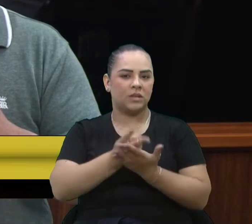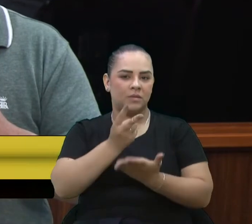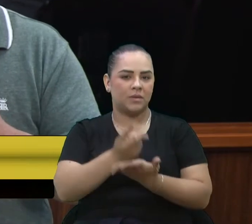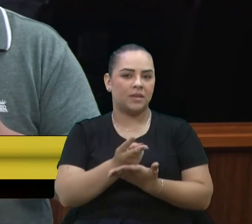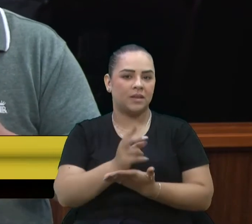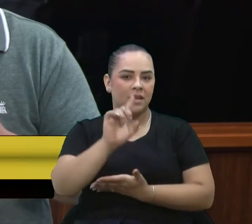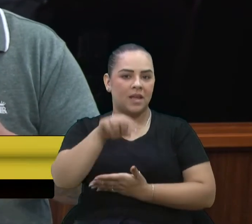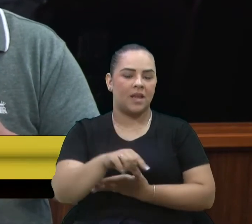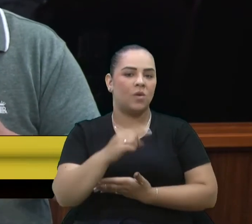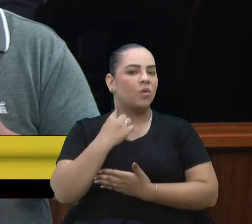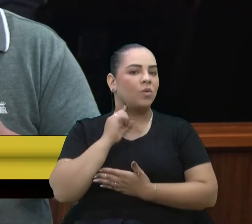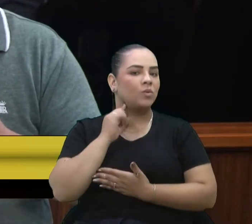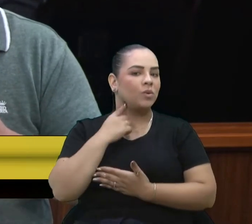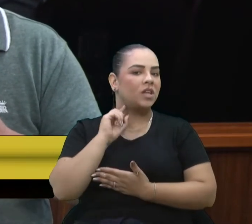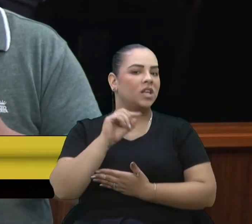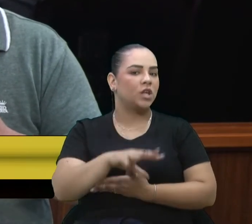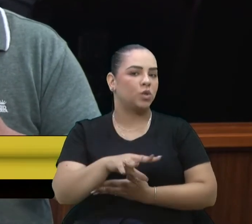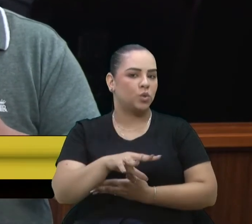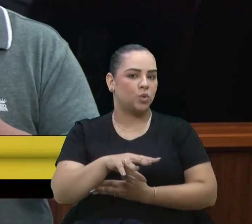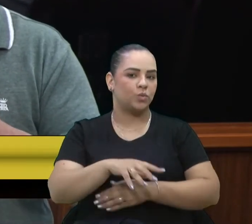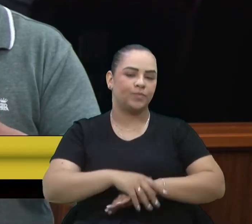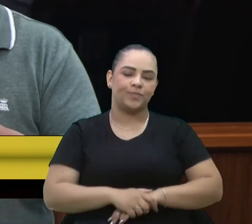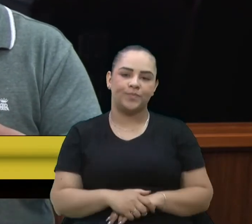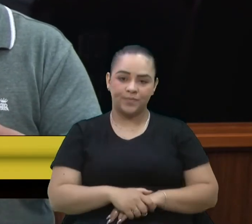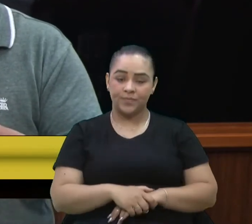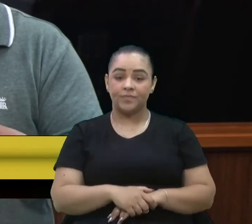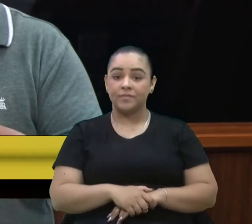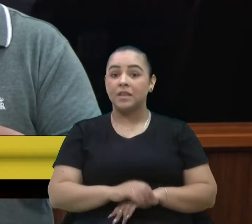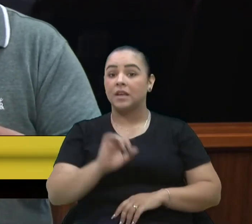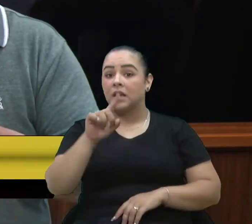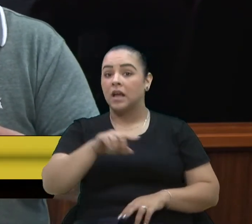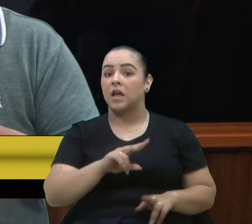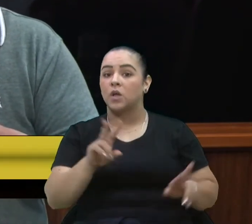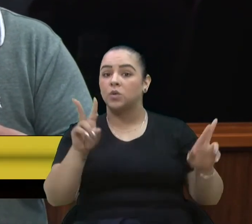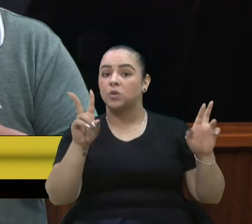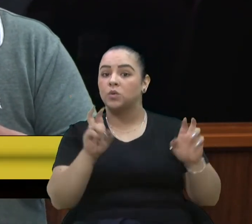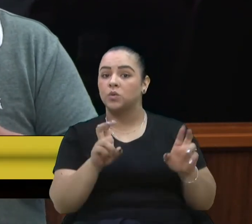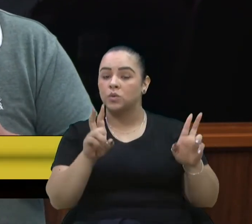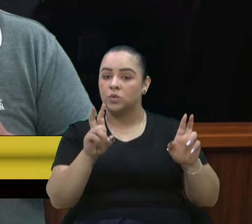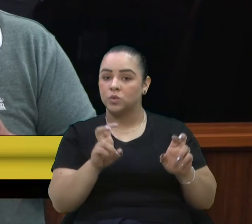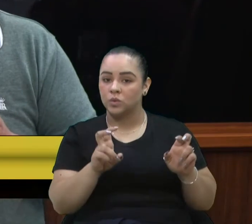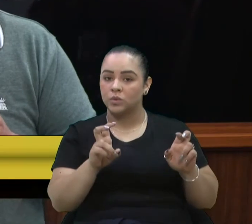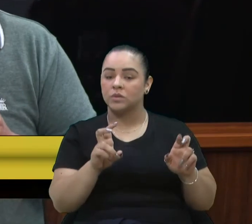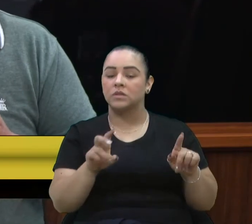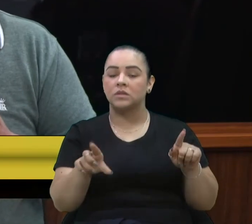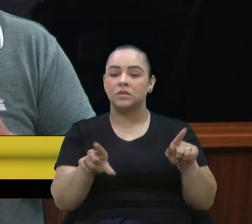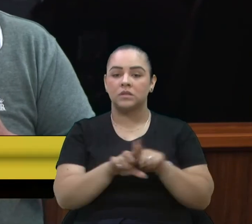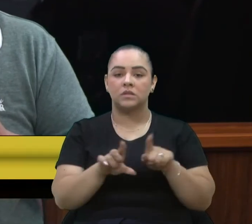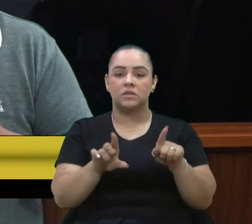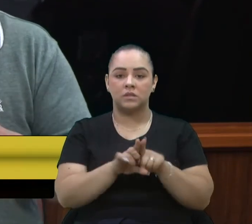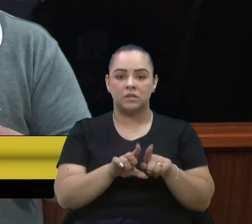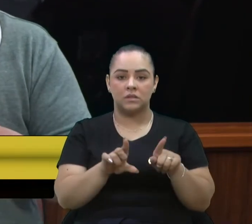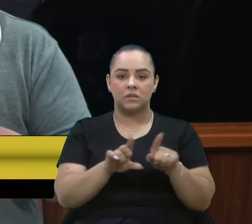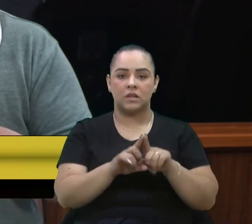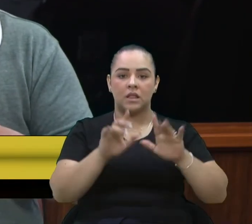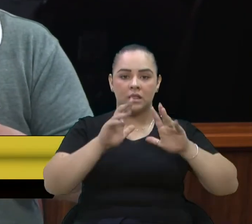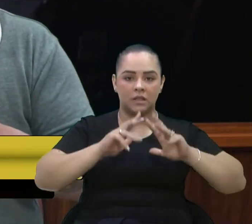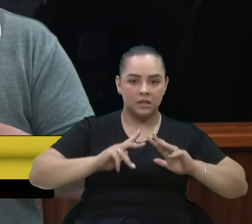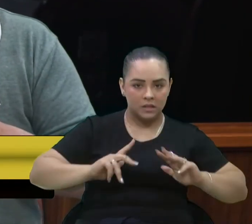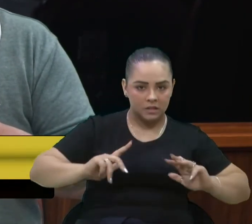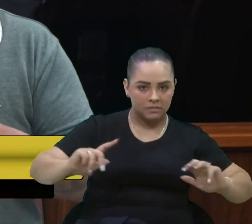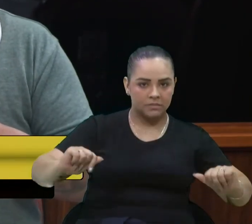assunto do lixo e que é o assunto da zeladoria da cidade.